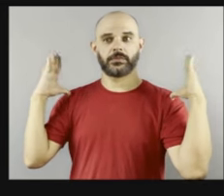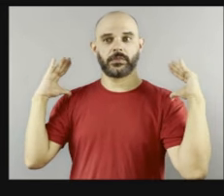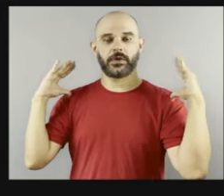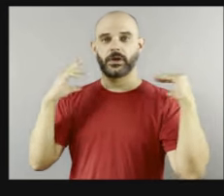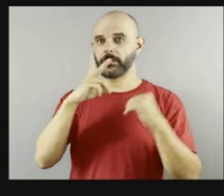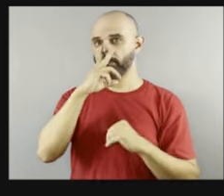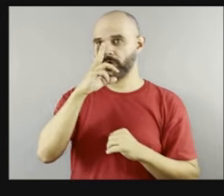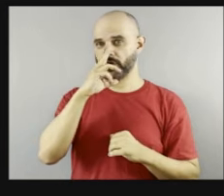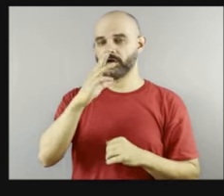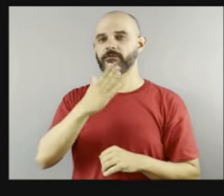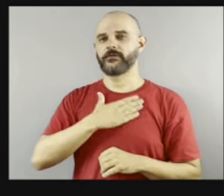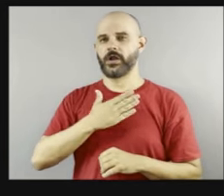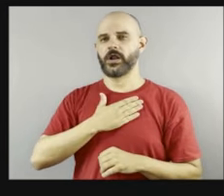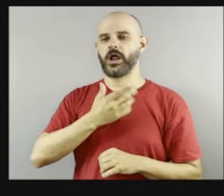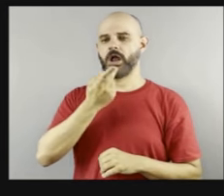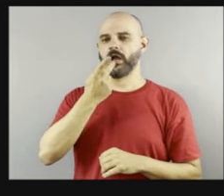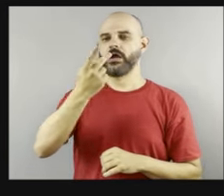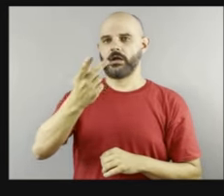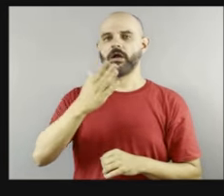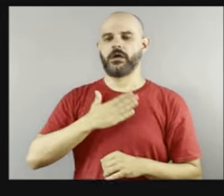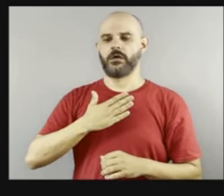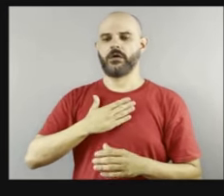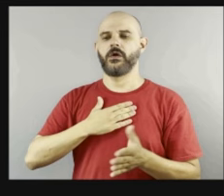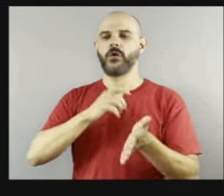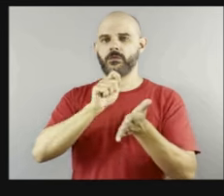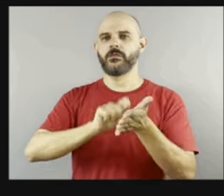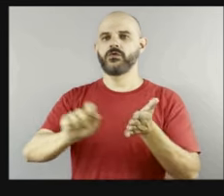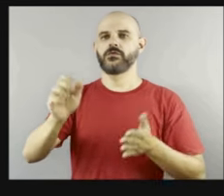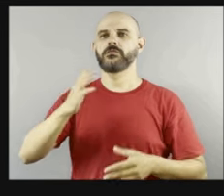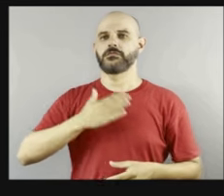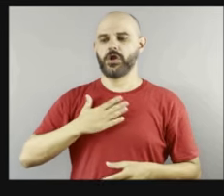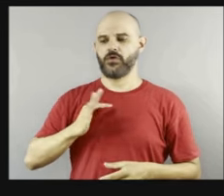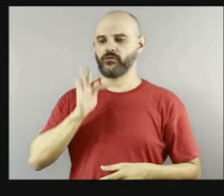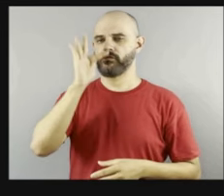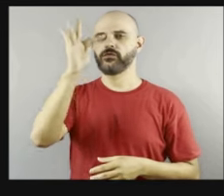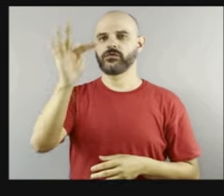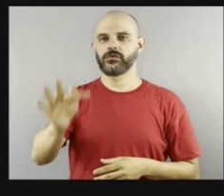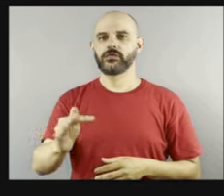Porque a sociedade tem essa tendência, né, de de